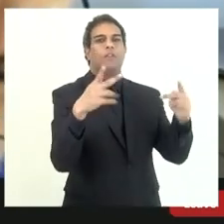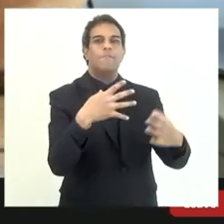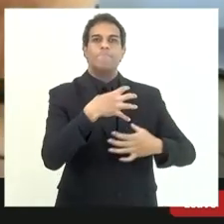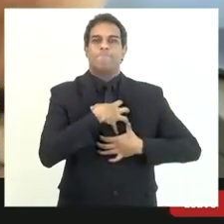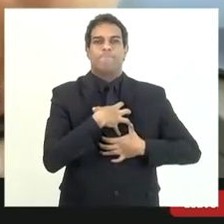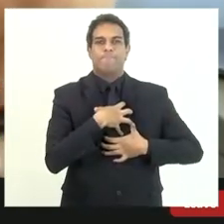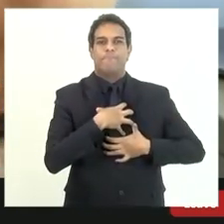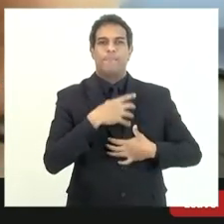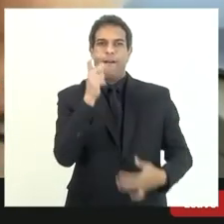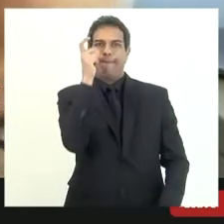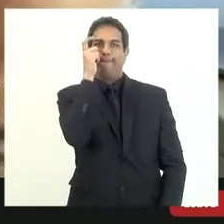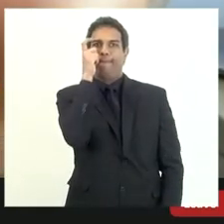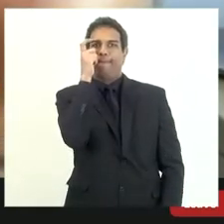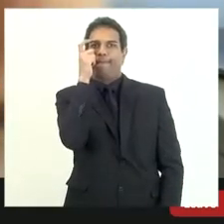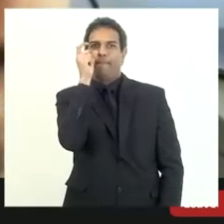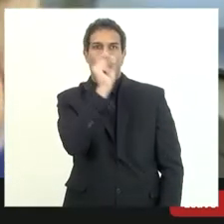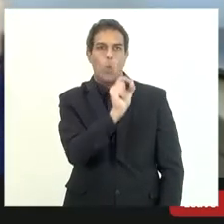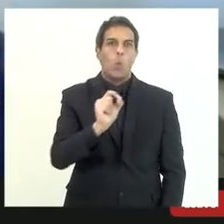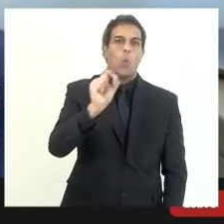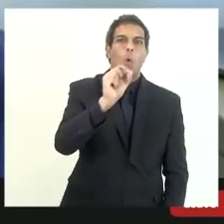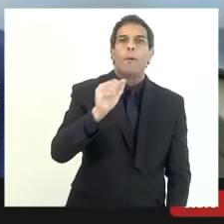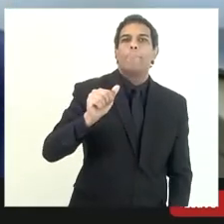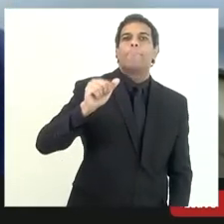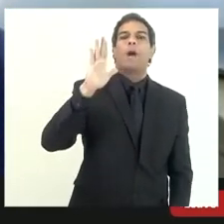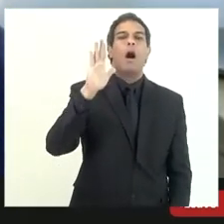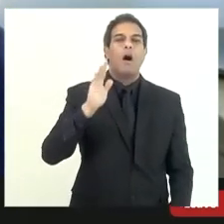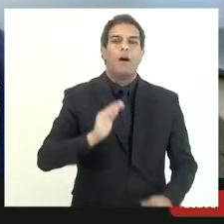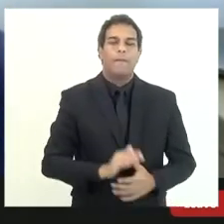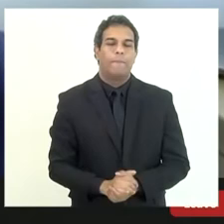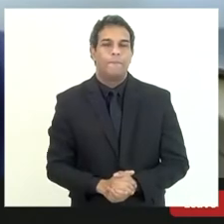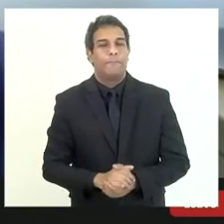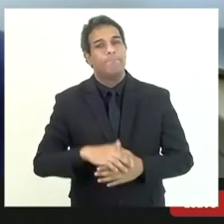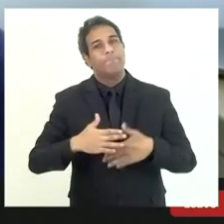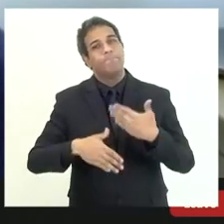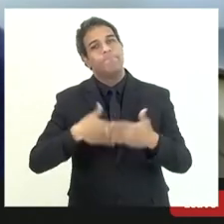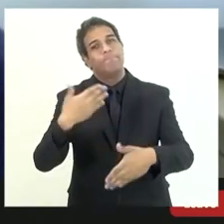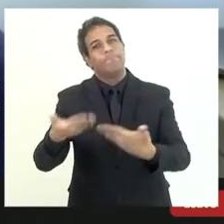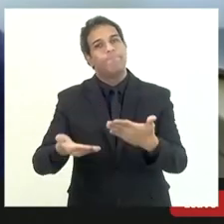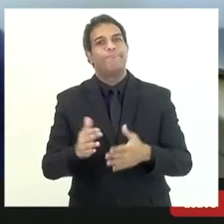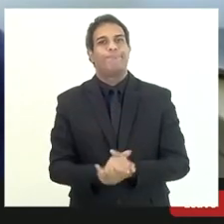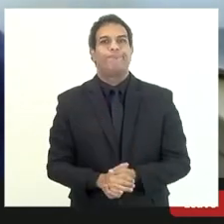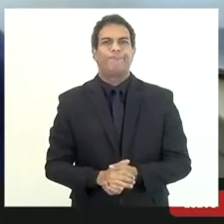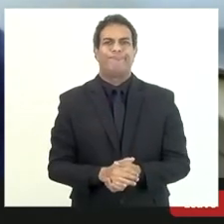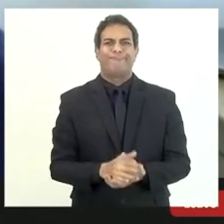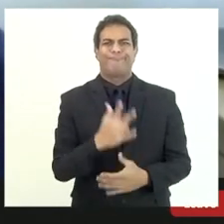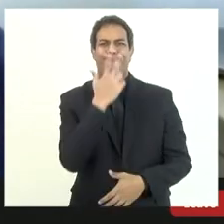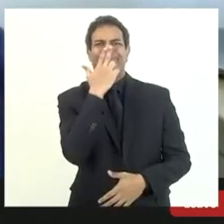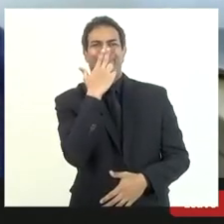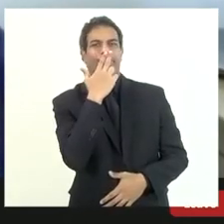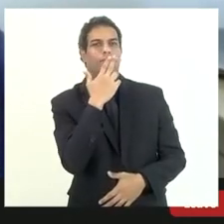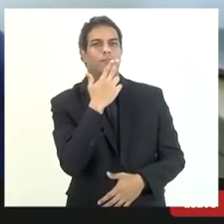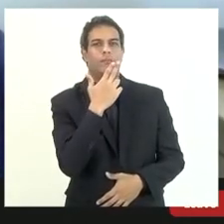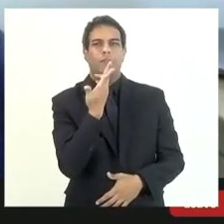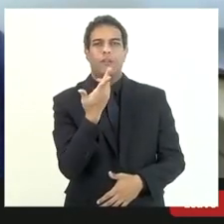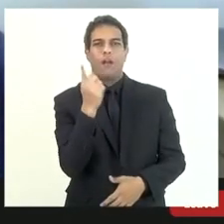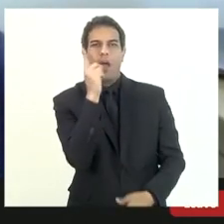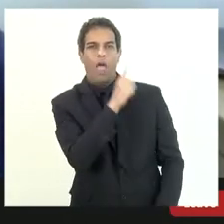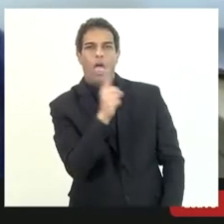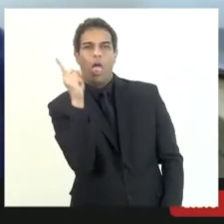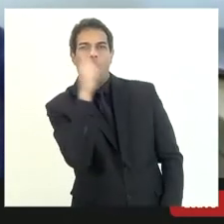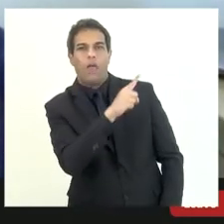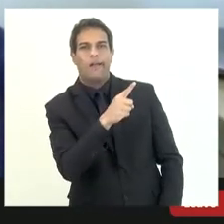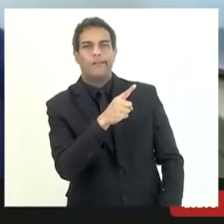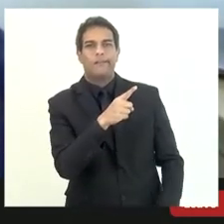interesse total depois disso tinha muitos rumores de regularidade também uma